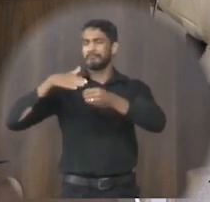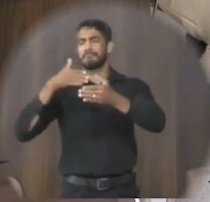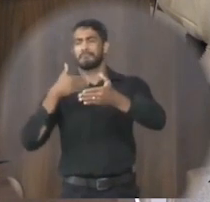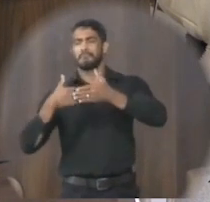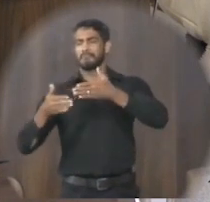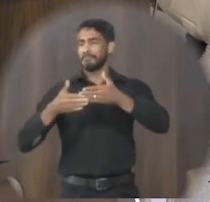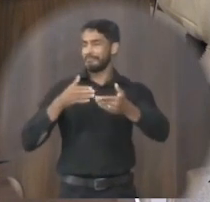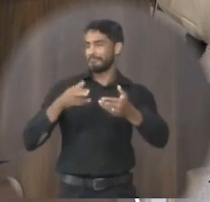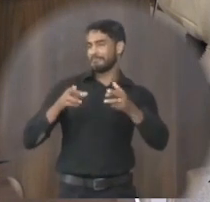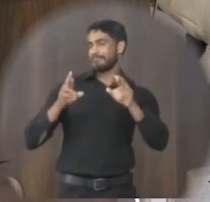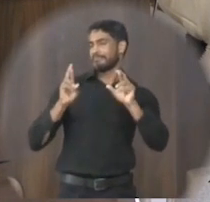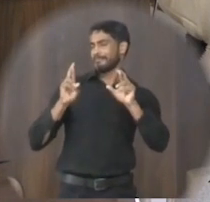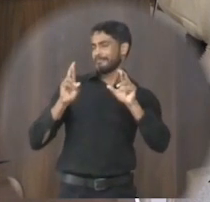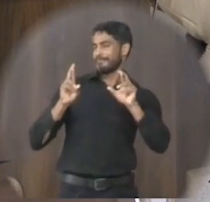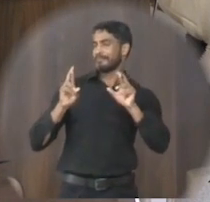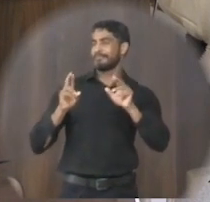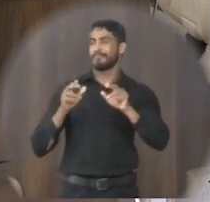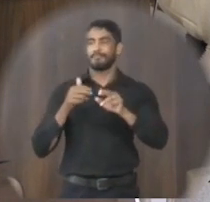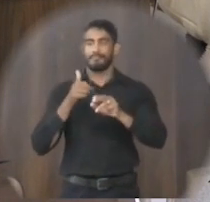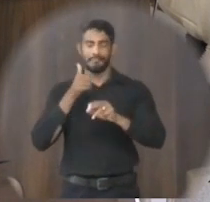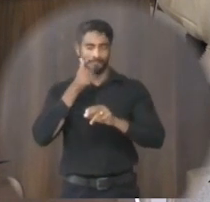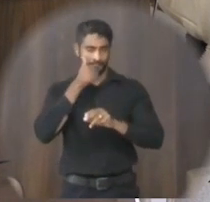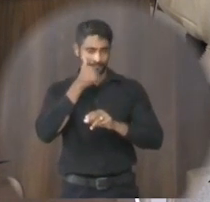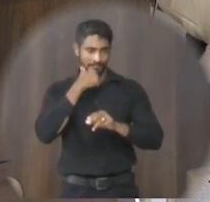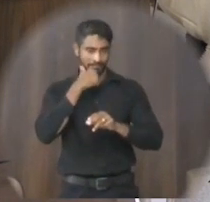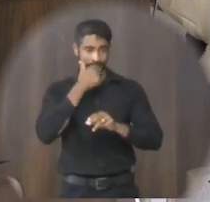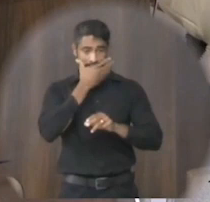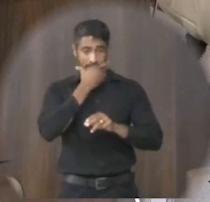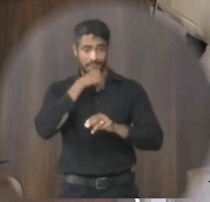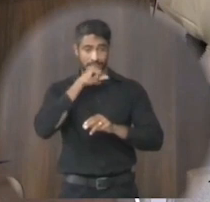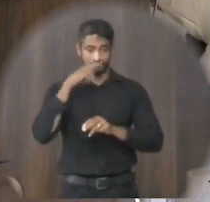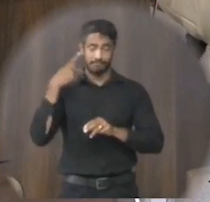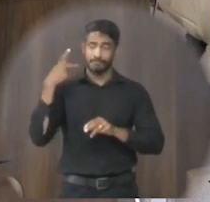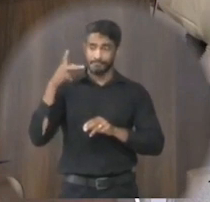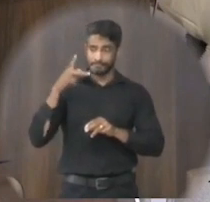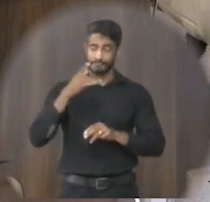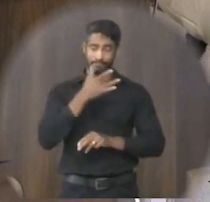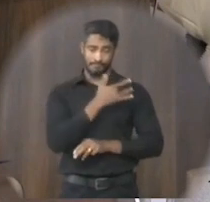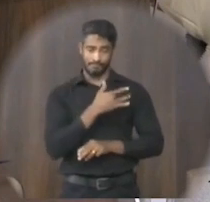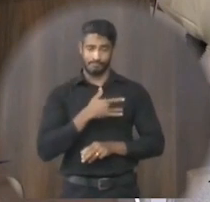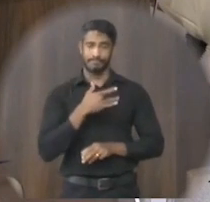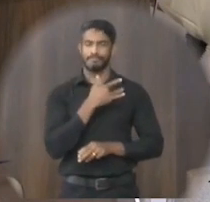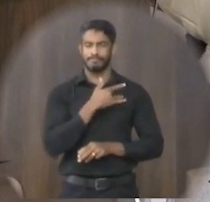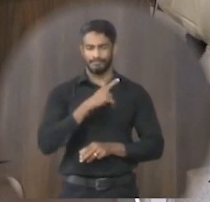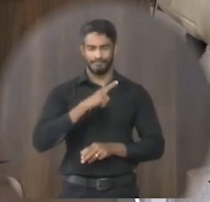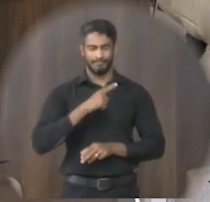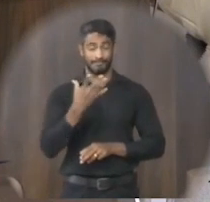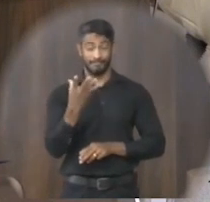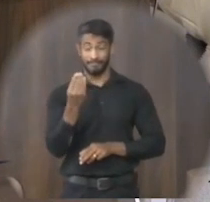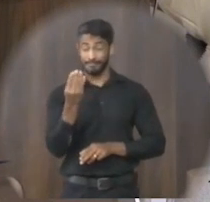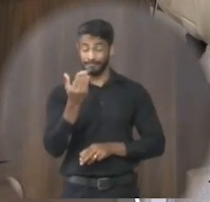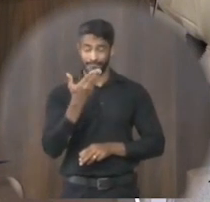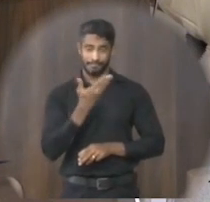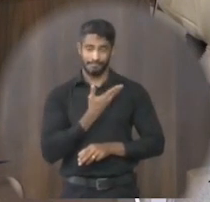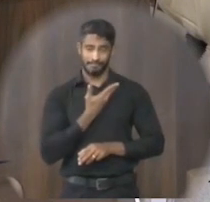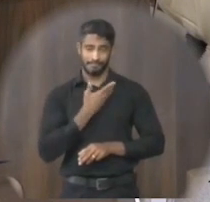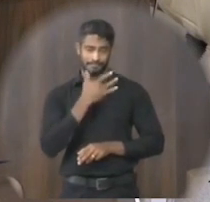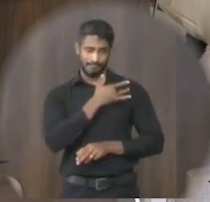torcida né meu pai é cruzeirense eu tenho diversos muitos amigos cruzeirenses